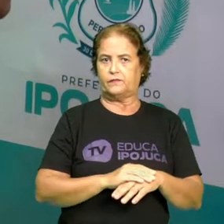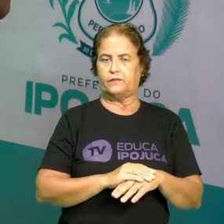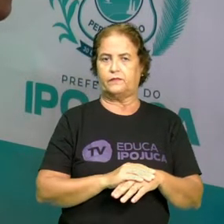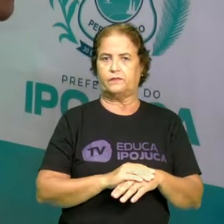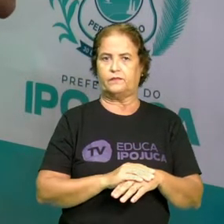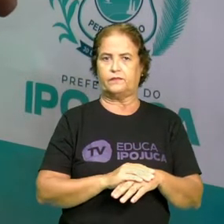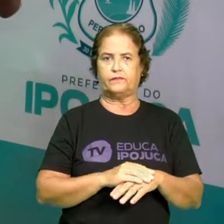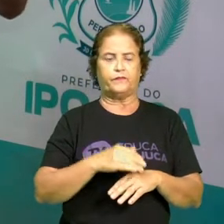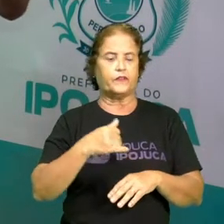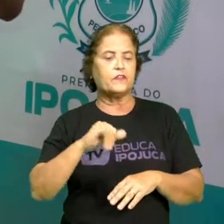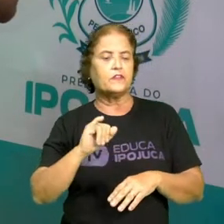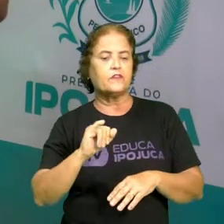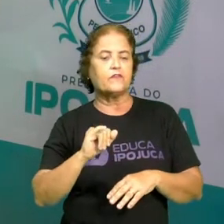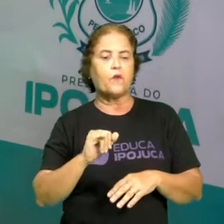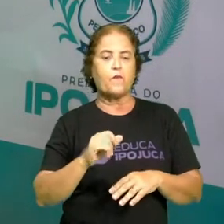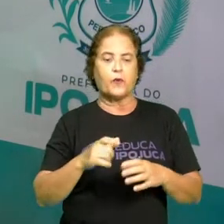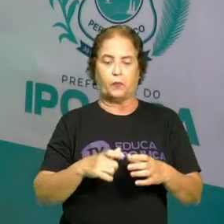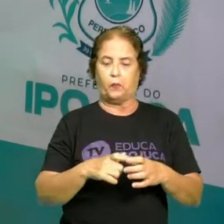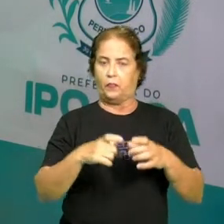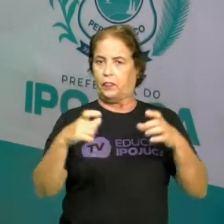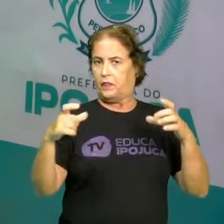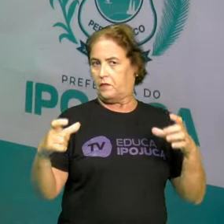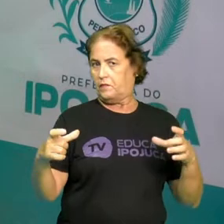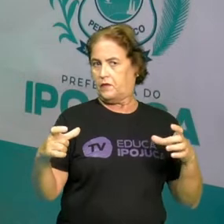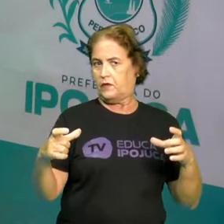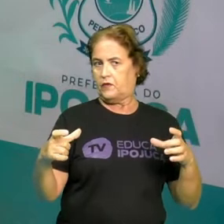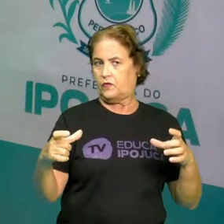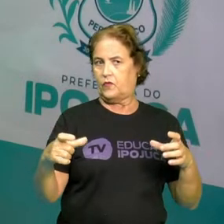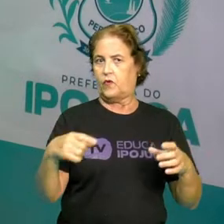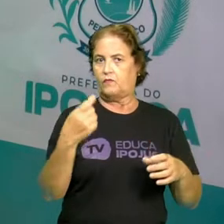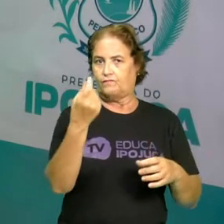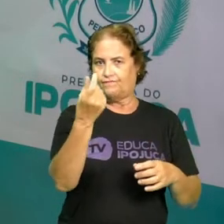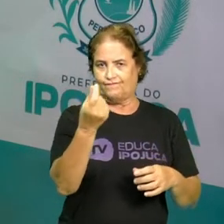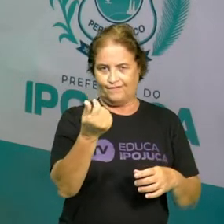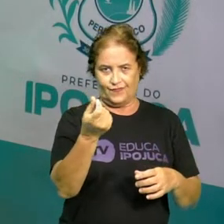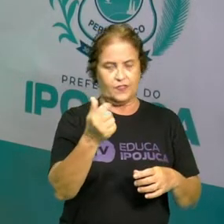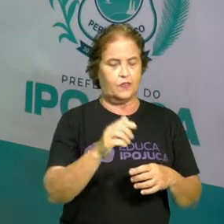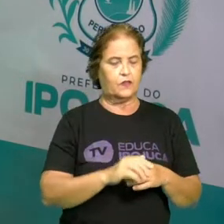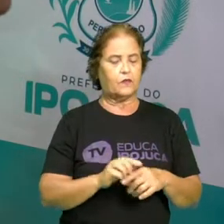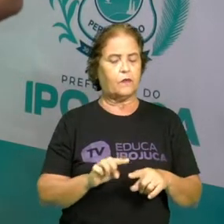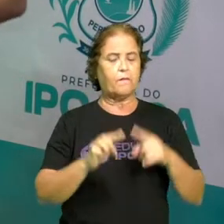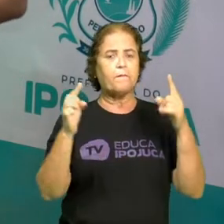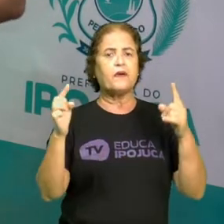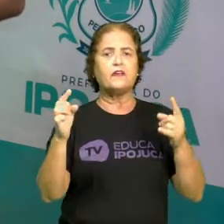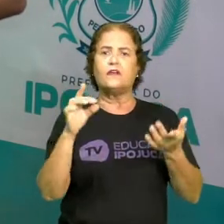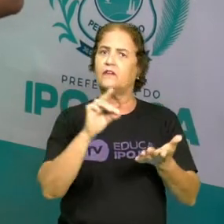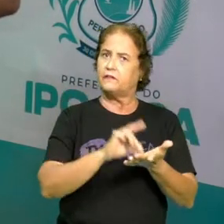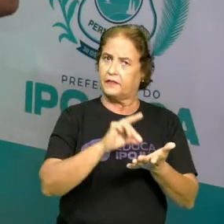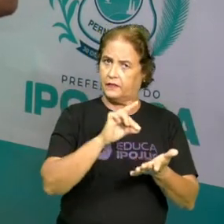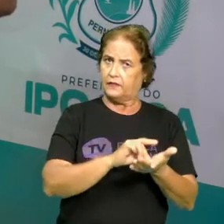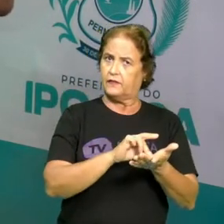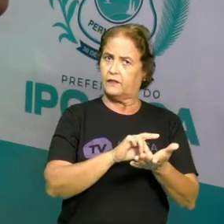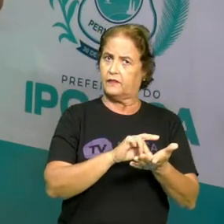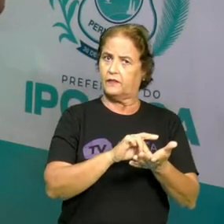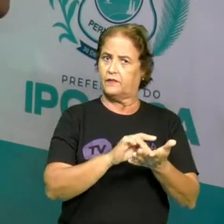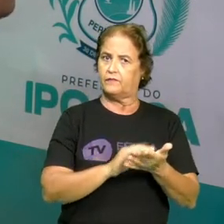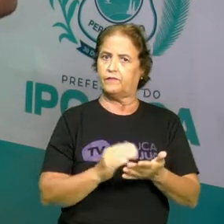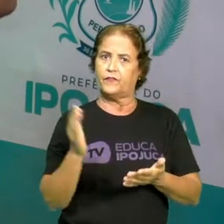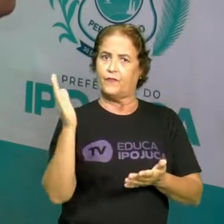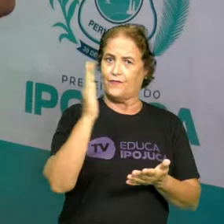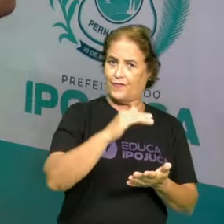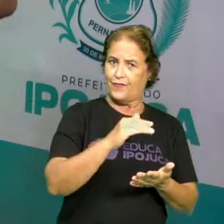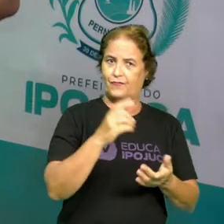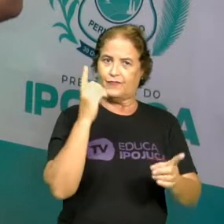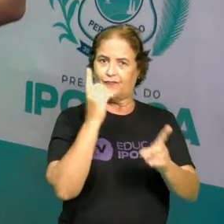Se for pelo tamanho, seria a do dinheiro. Mas será que é verdade isso? Vamos